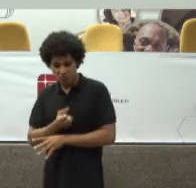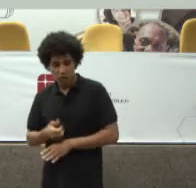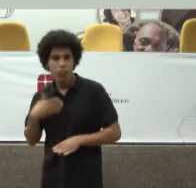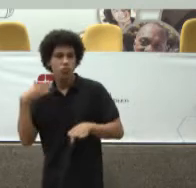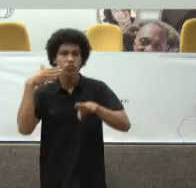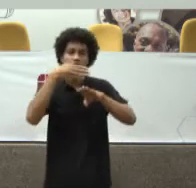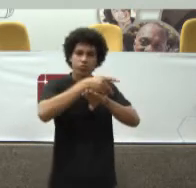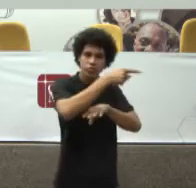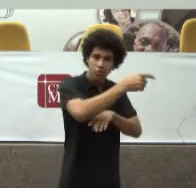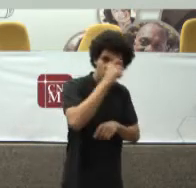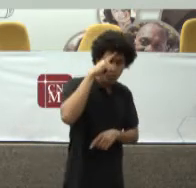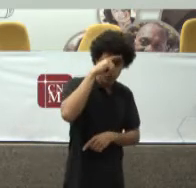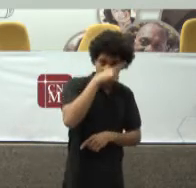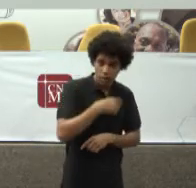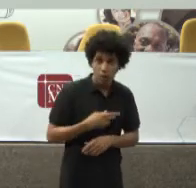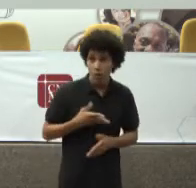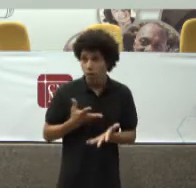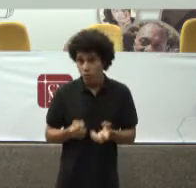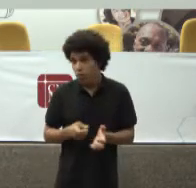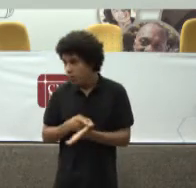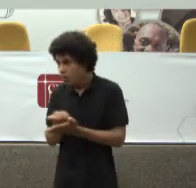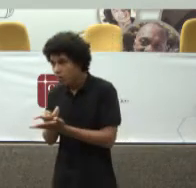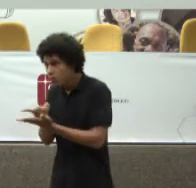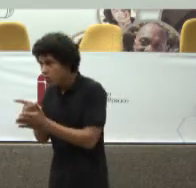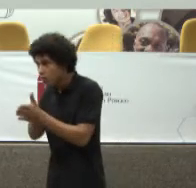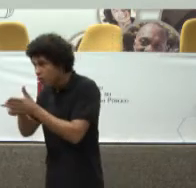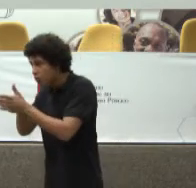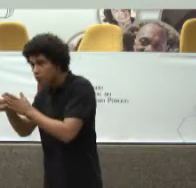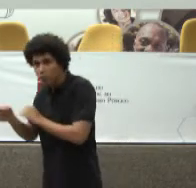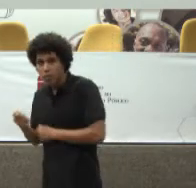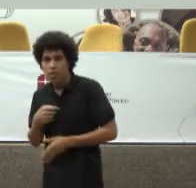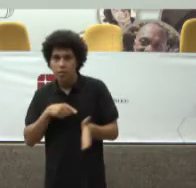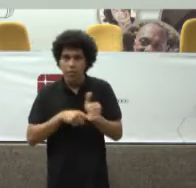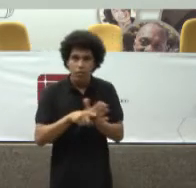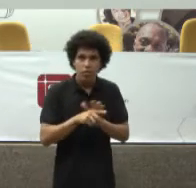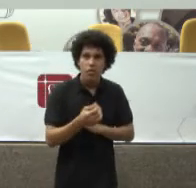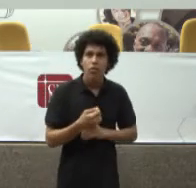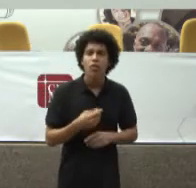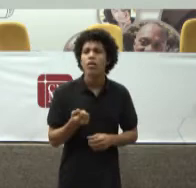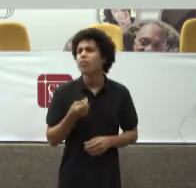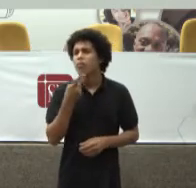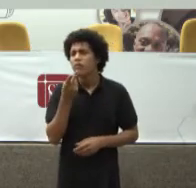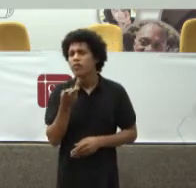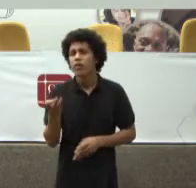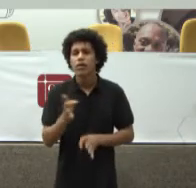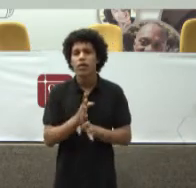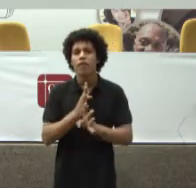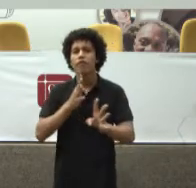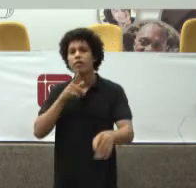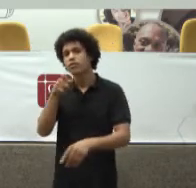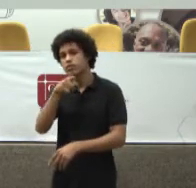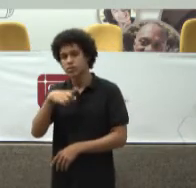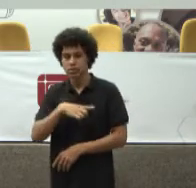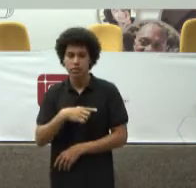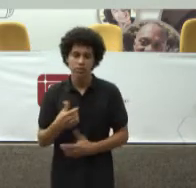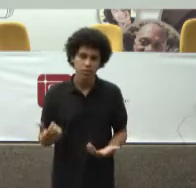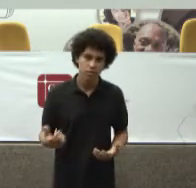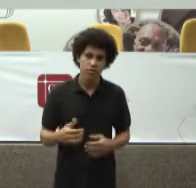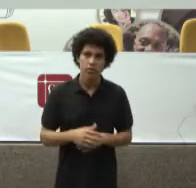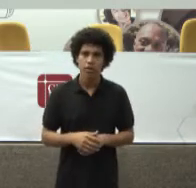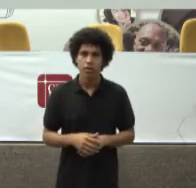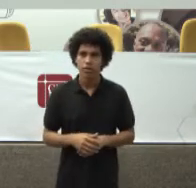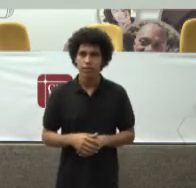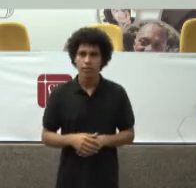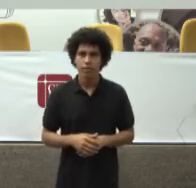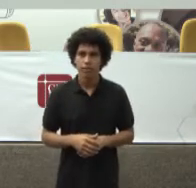têm Na questão Da retirada É um nome Terrível Que trava a língua Eu não vou falar Colisextomia Uma coisa assim Mas é retirada De vesícula